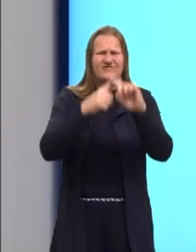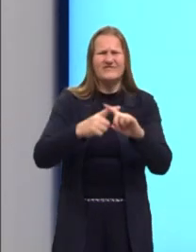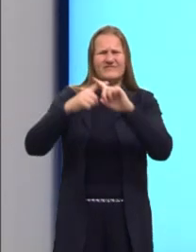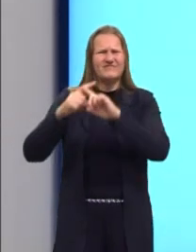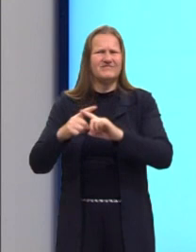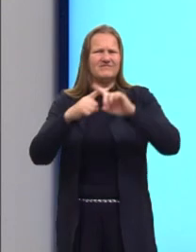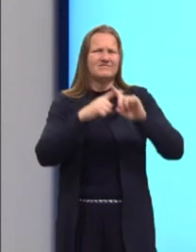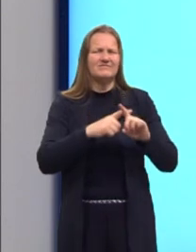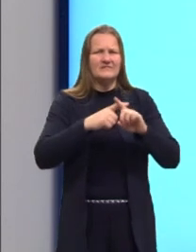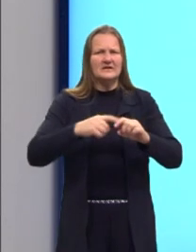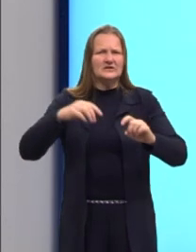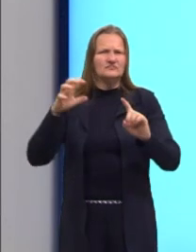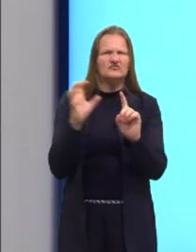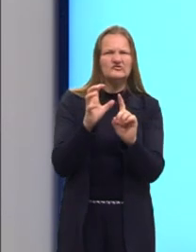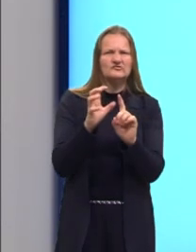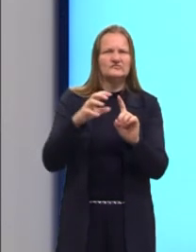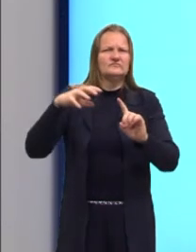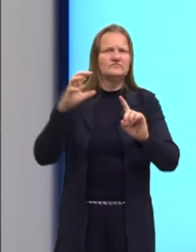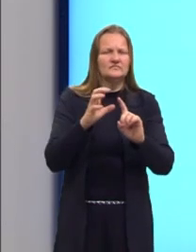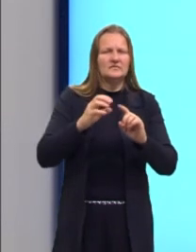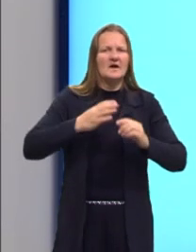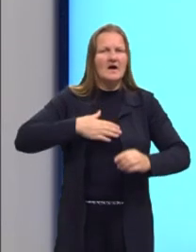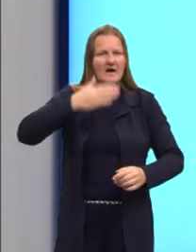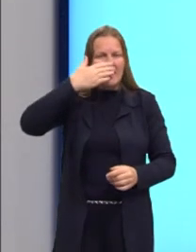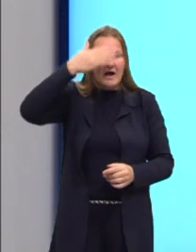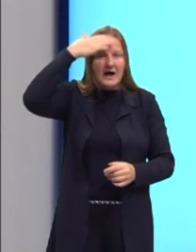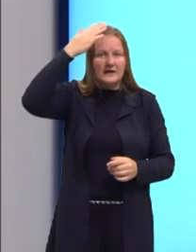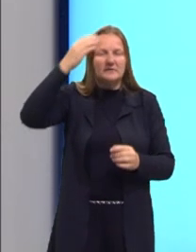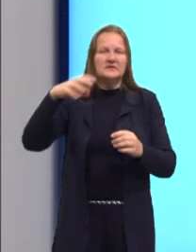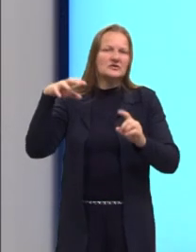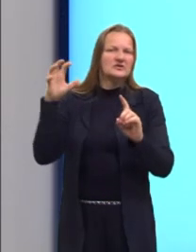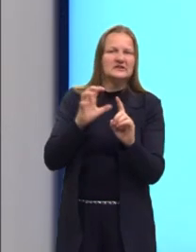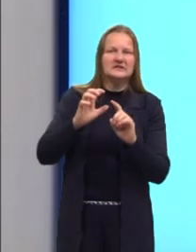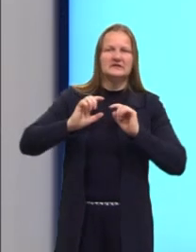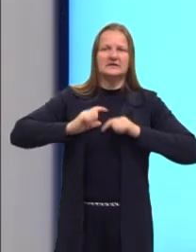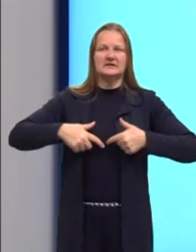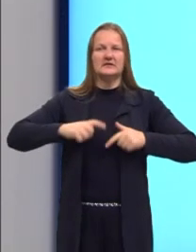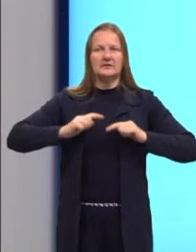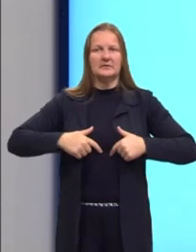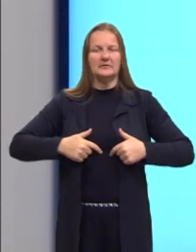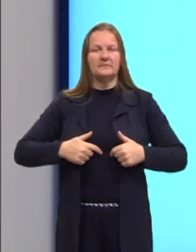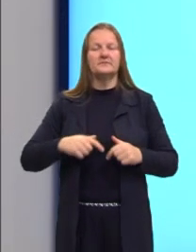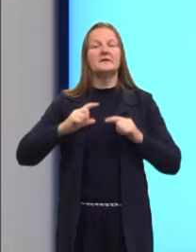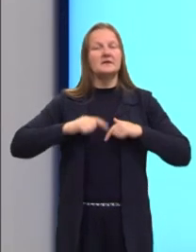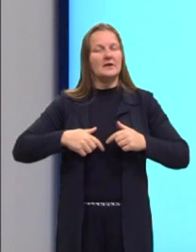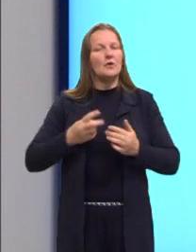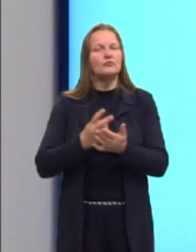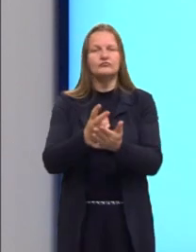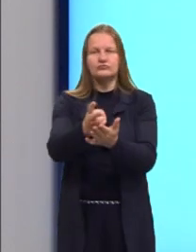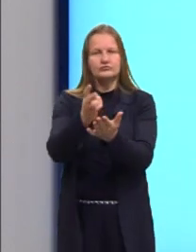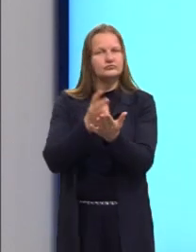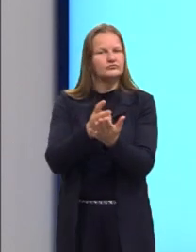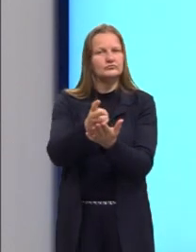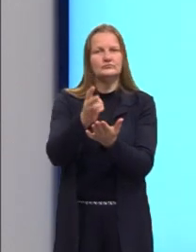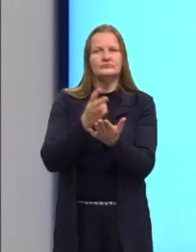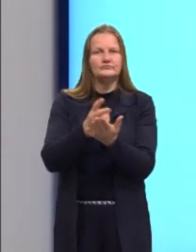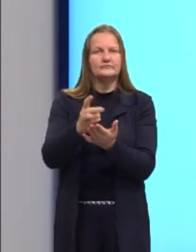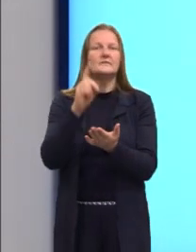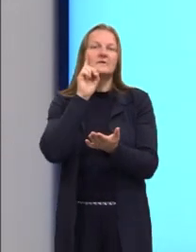que é um ataque dos árabes a Israel. Consegue o Israel se manter, aquela coisa toda.